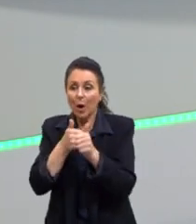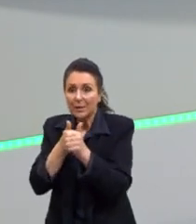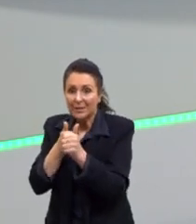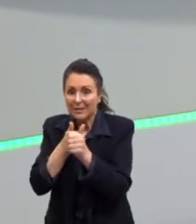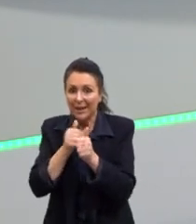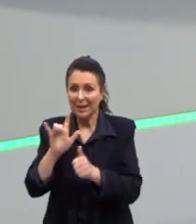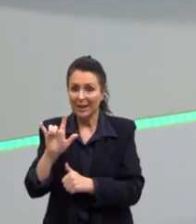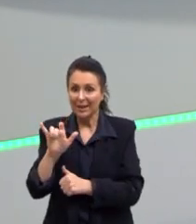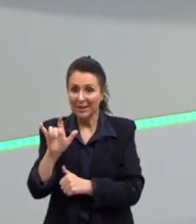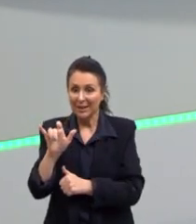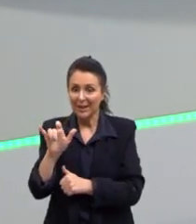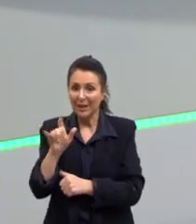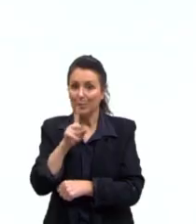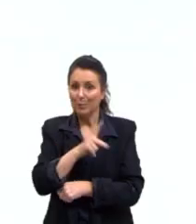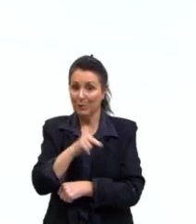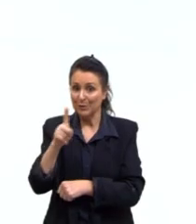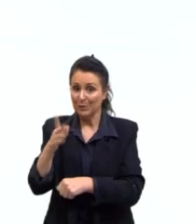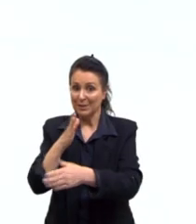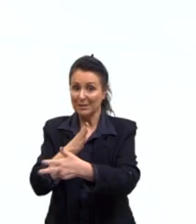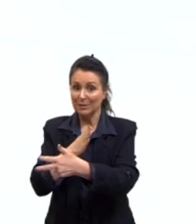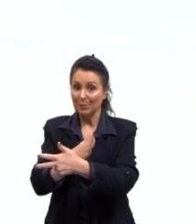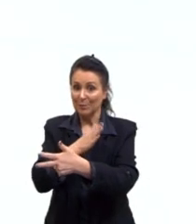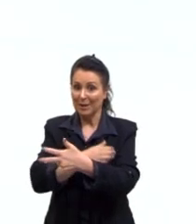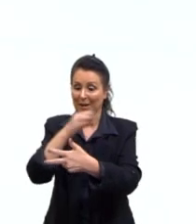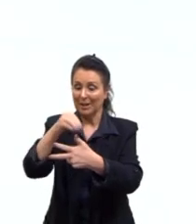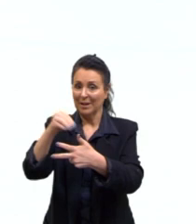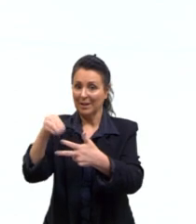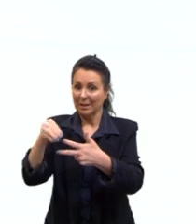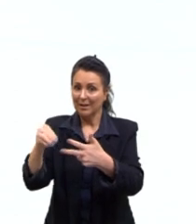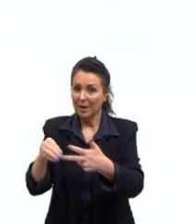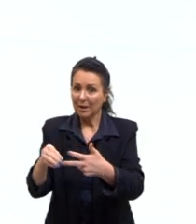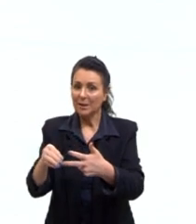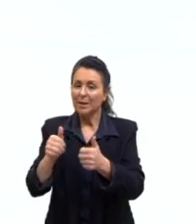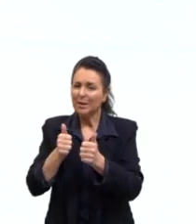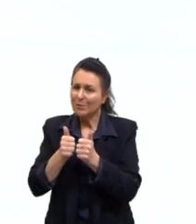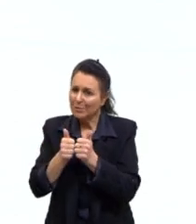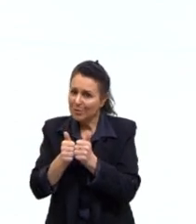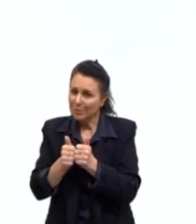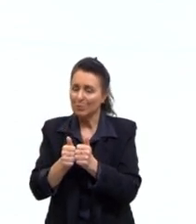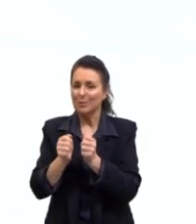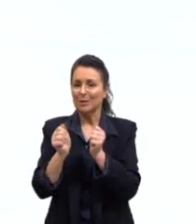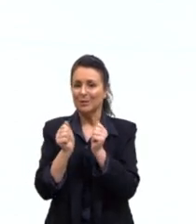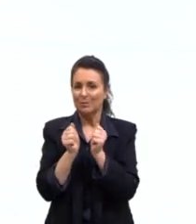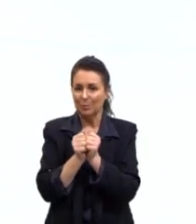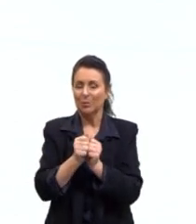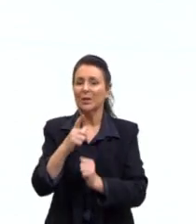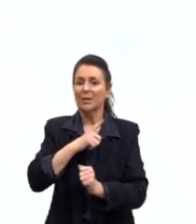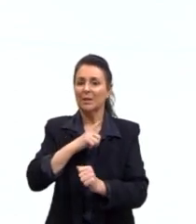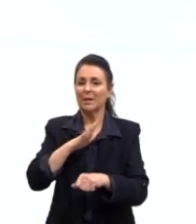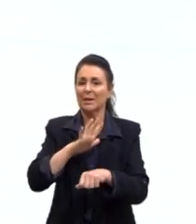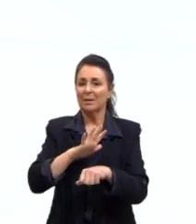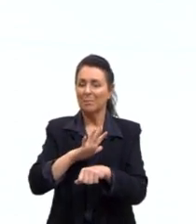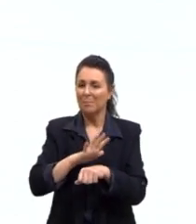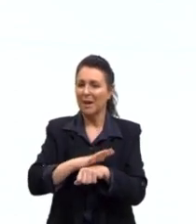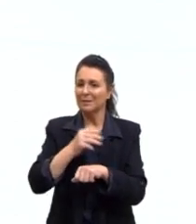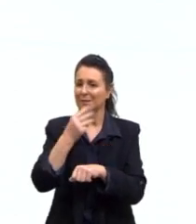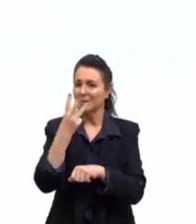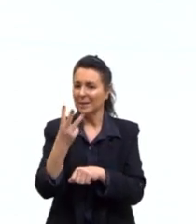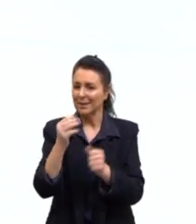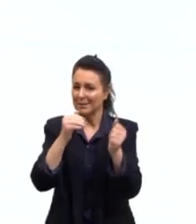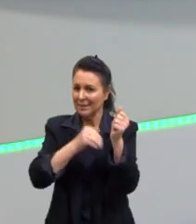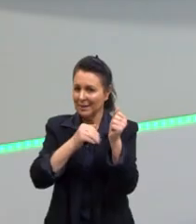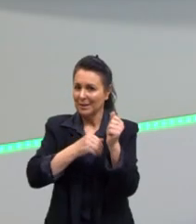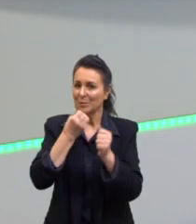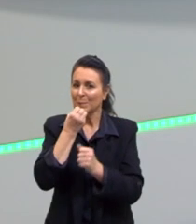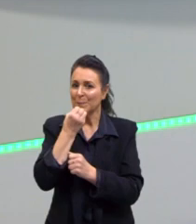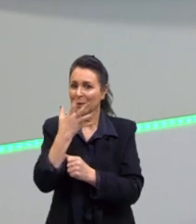arroba professores pré-ENEM e segue com a gente que nós ainda temos três segredos das próximas